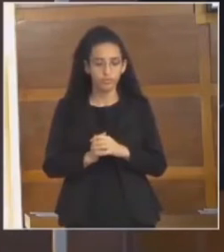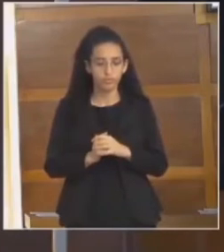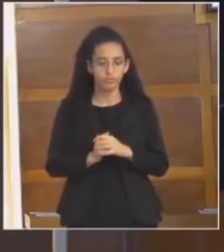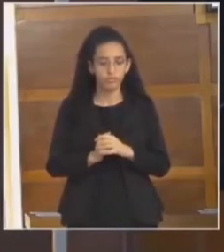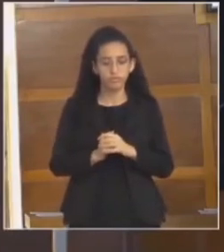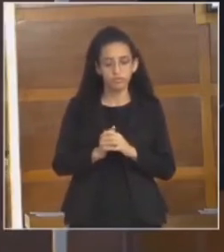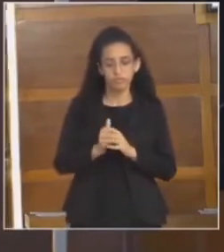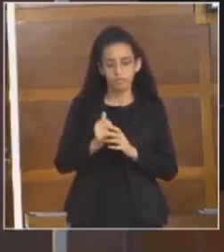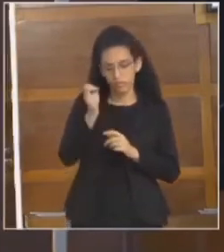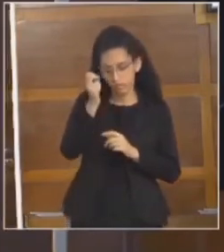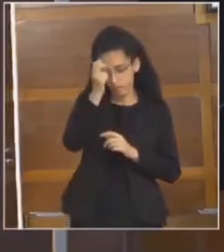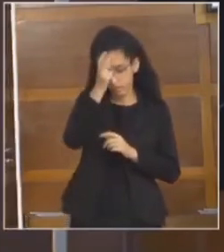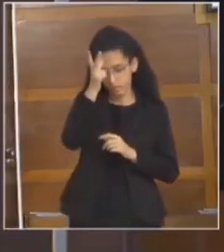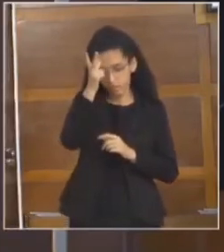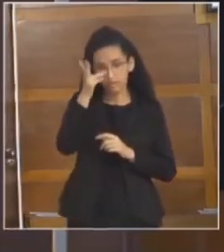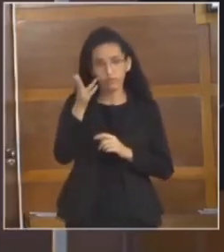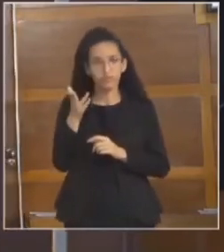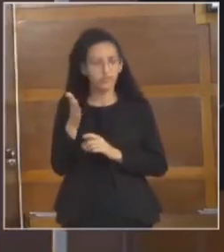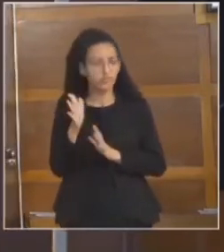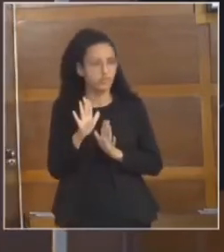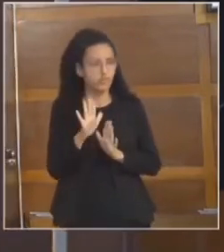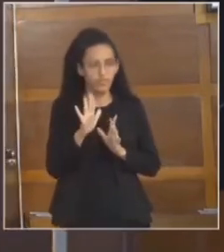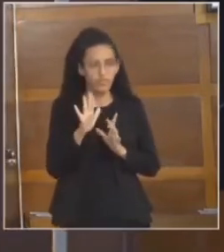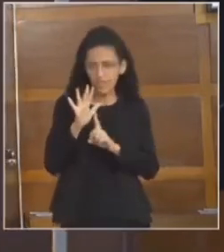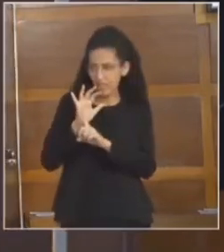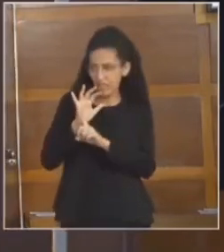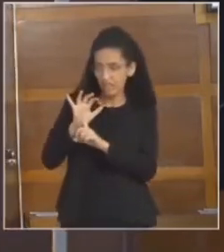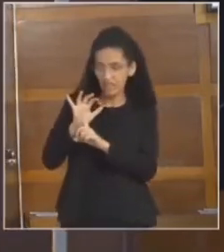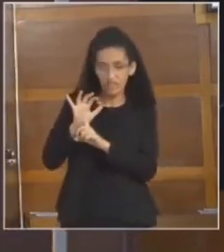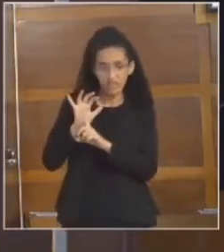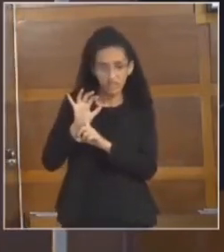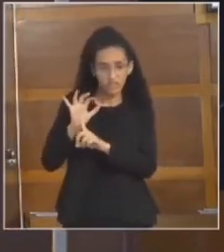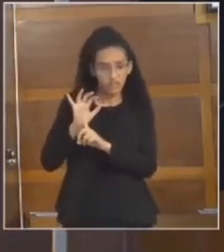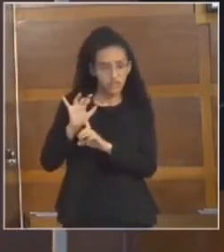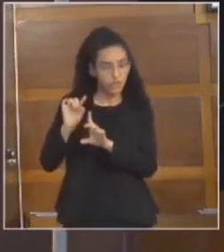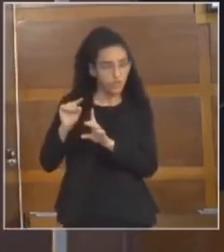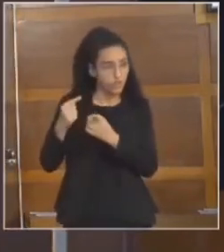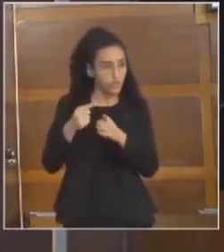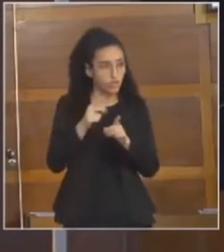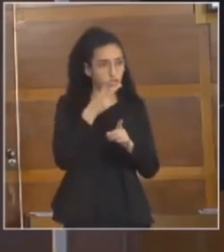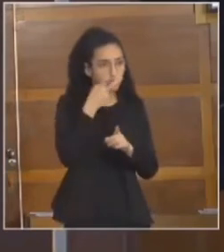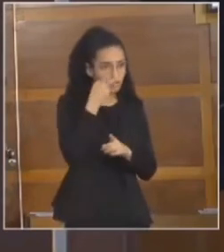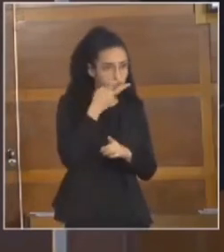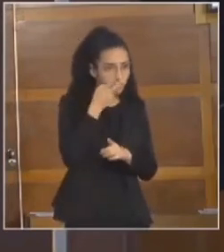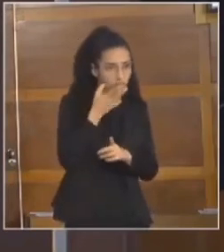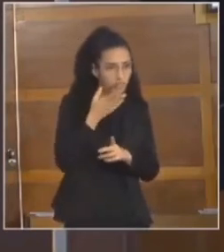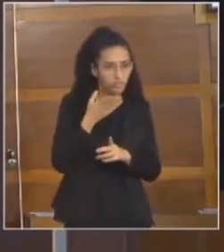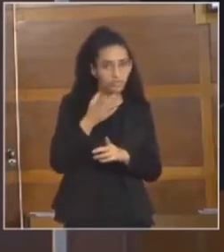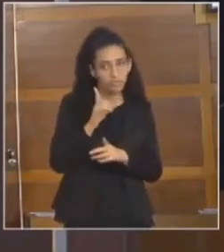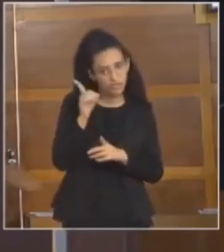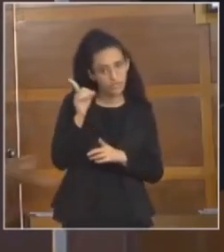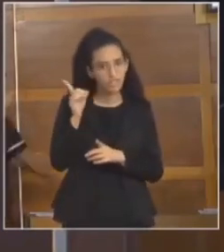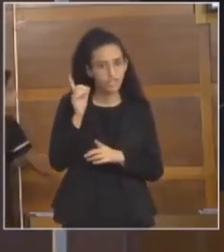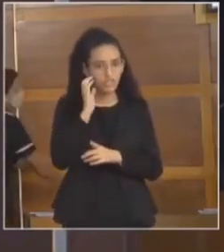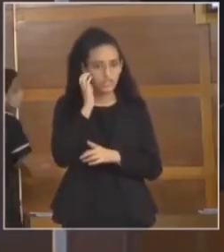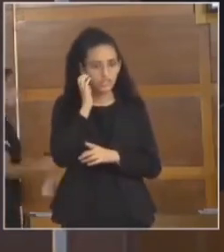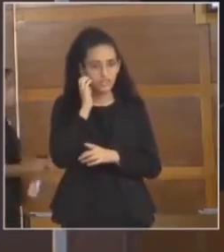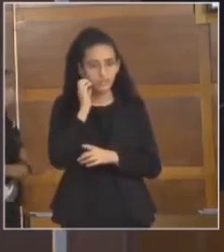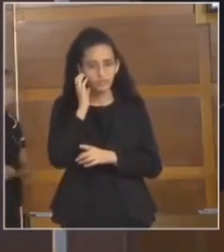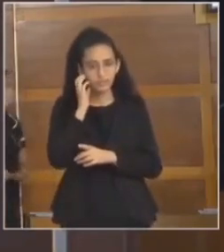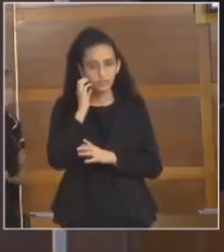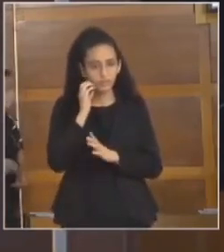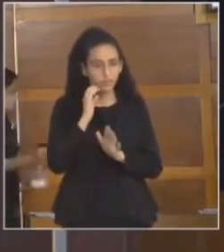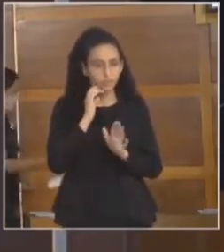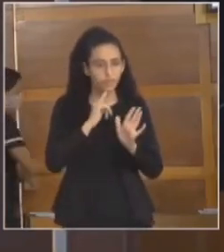gostaria já aqui de falar que quem citou ele contra os vereadores foi o próprio. Ficou muito